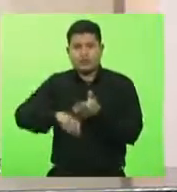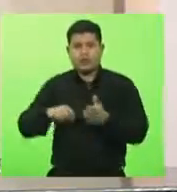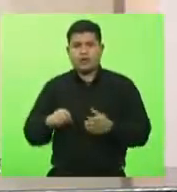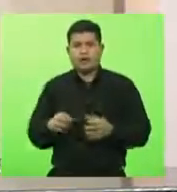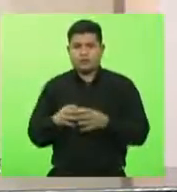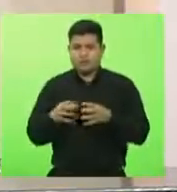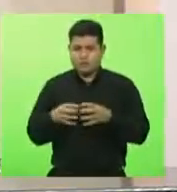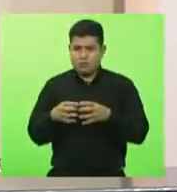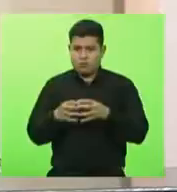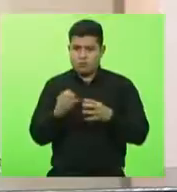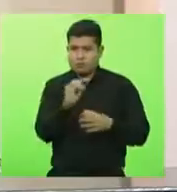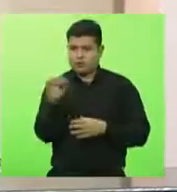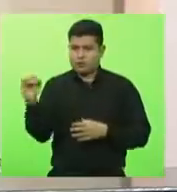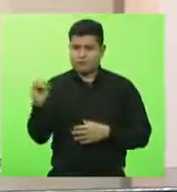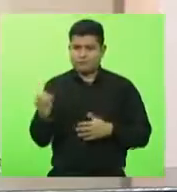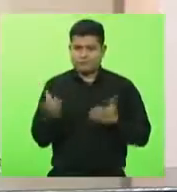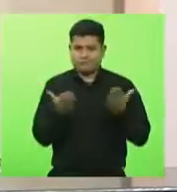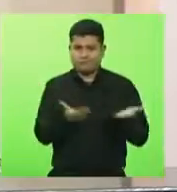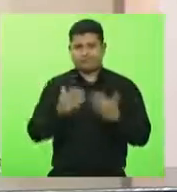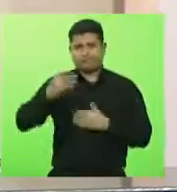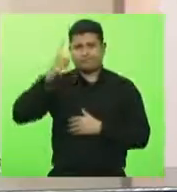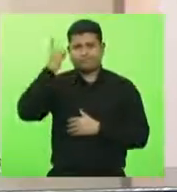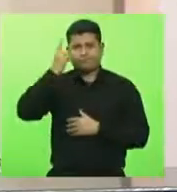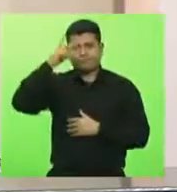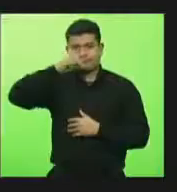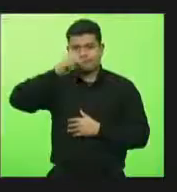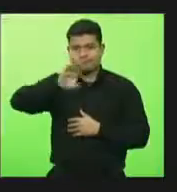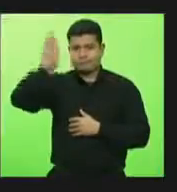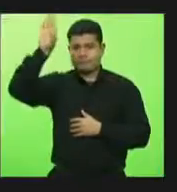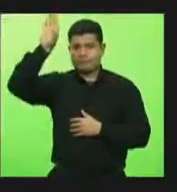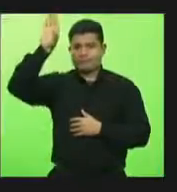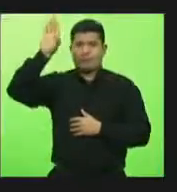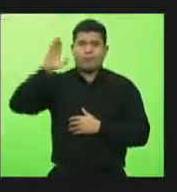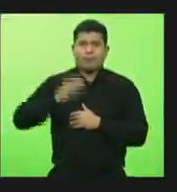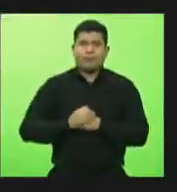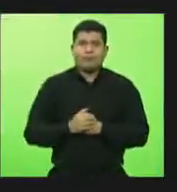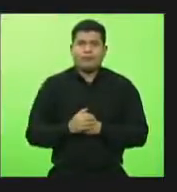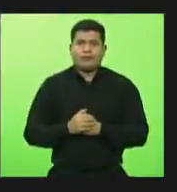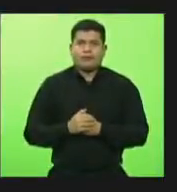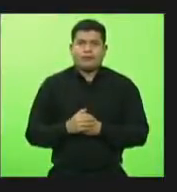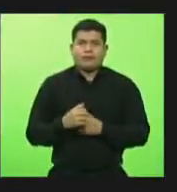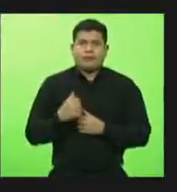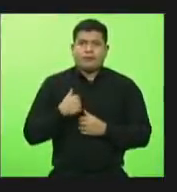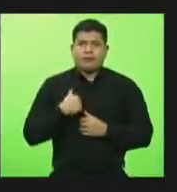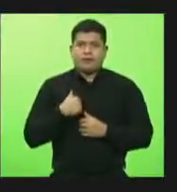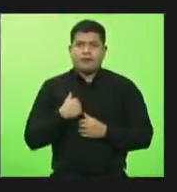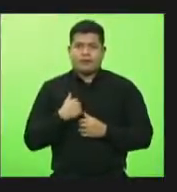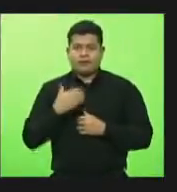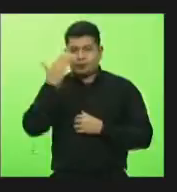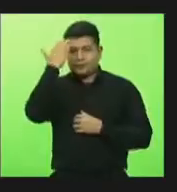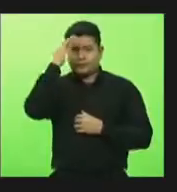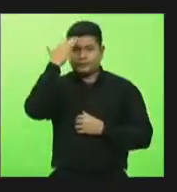Deputado Kennedy. Eu não poderia ficar fora dessa discussão tão importante, ver o deputado